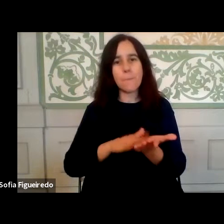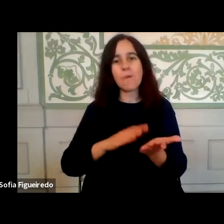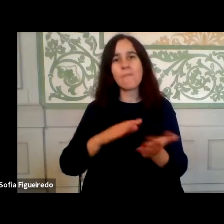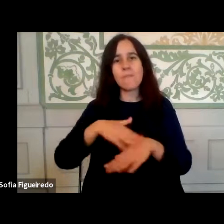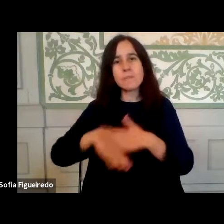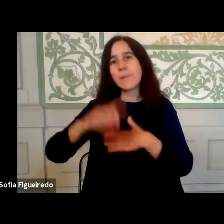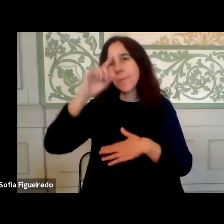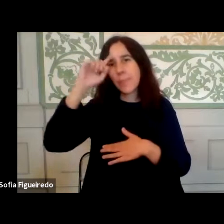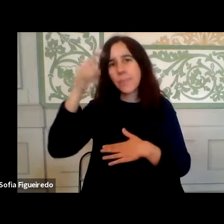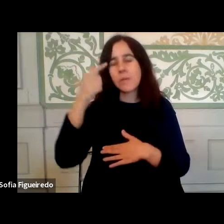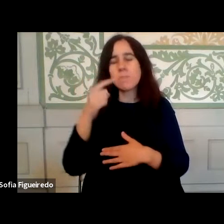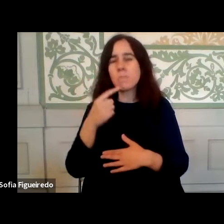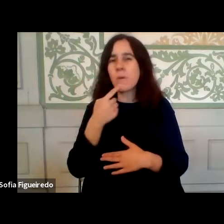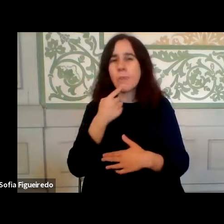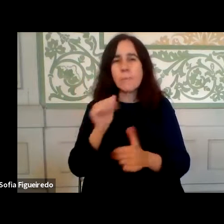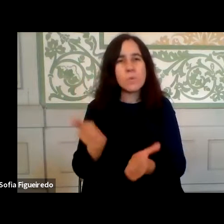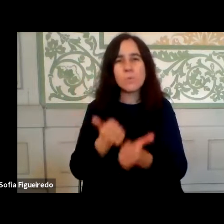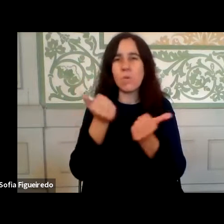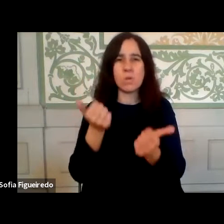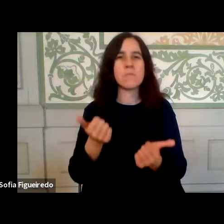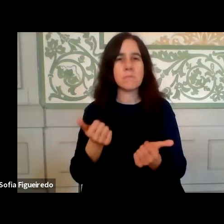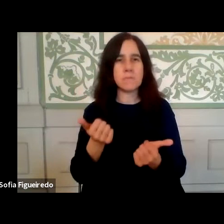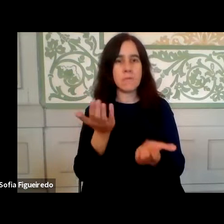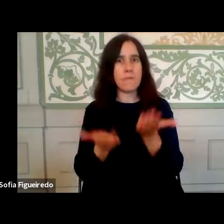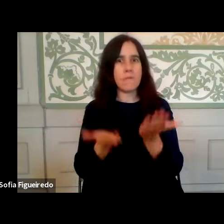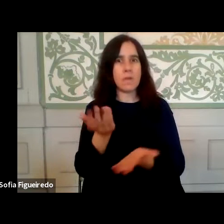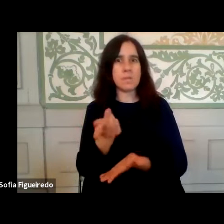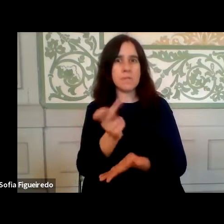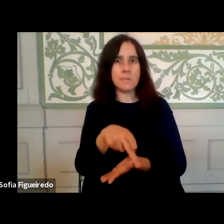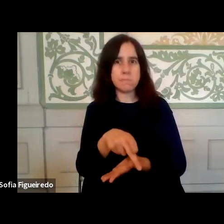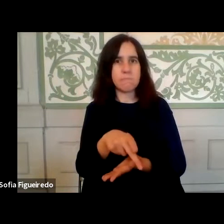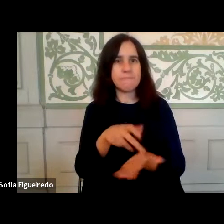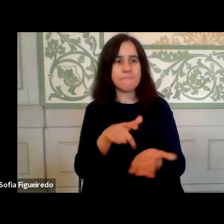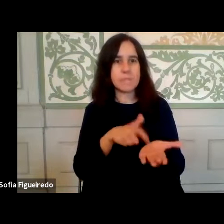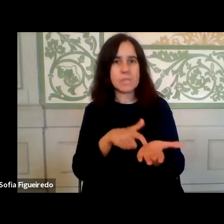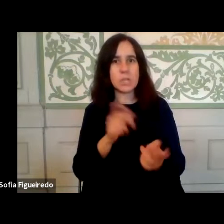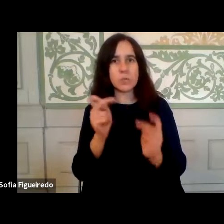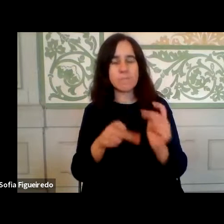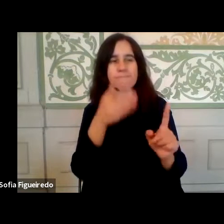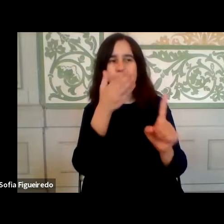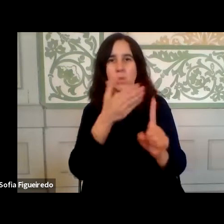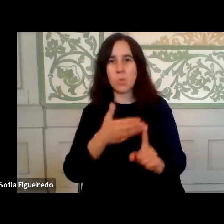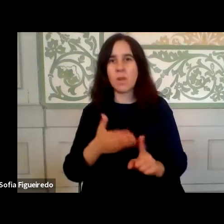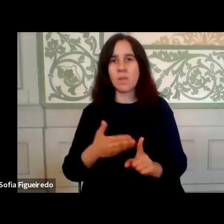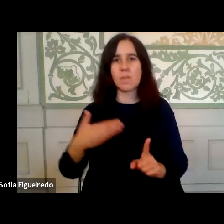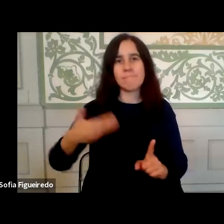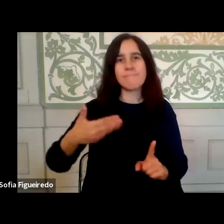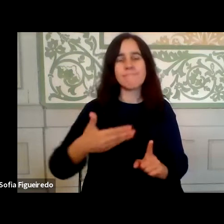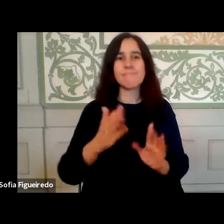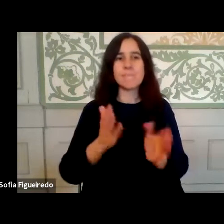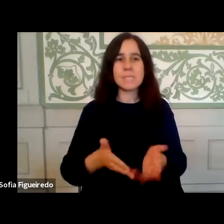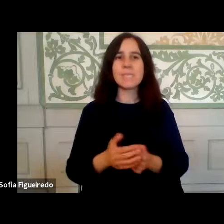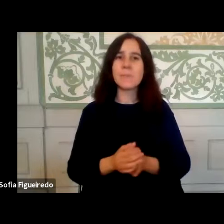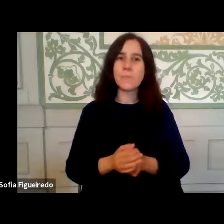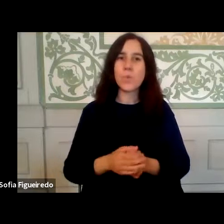muito melhor face às necessidades concretas que tem que tratar. O que